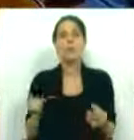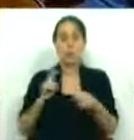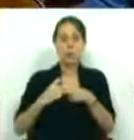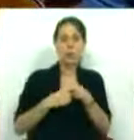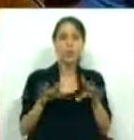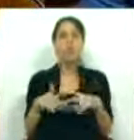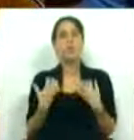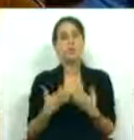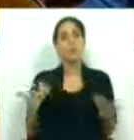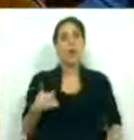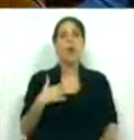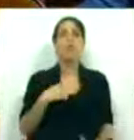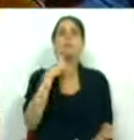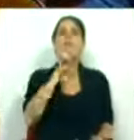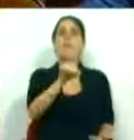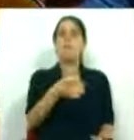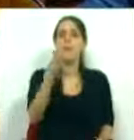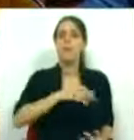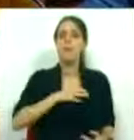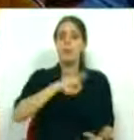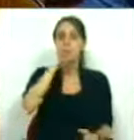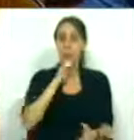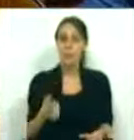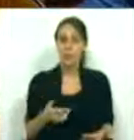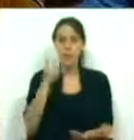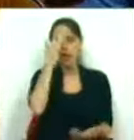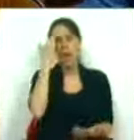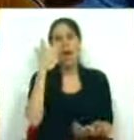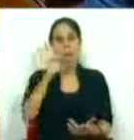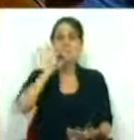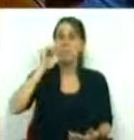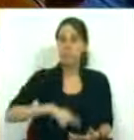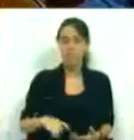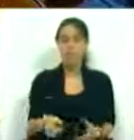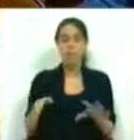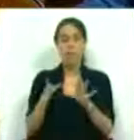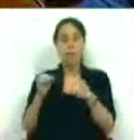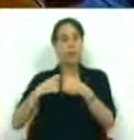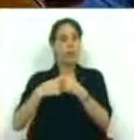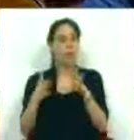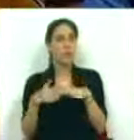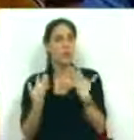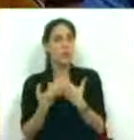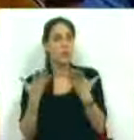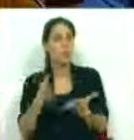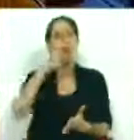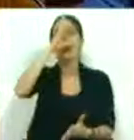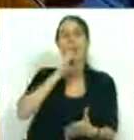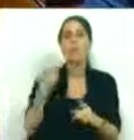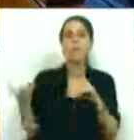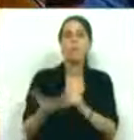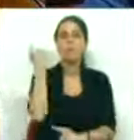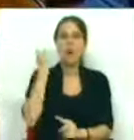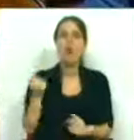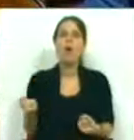da concertação social, eu questionava o Sr. Ministro, considera que pode, em sede de concertação social, o Governo